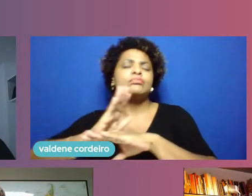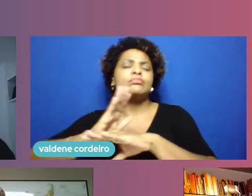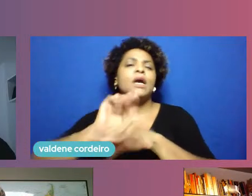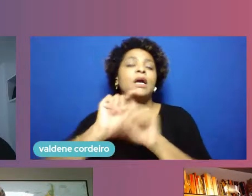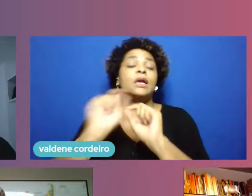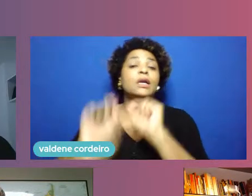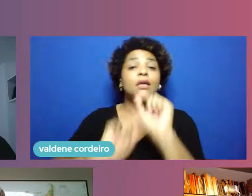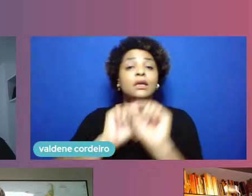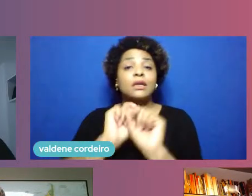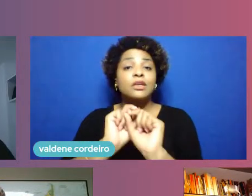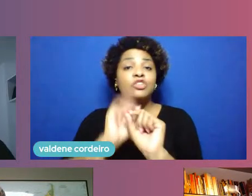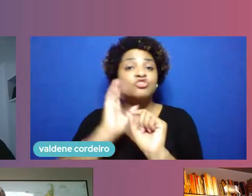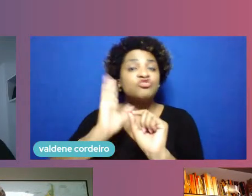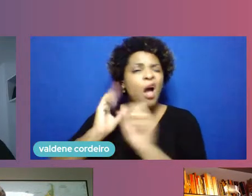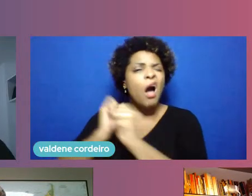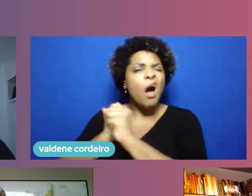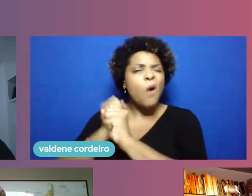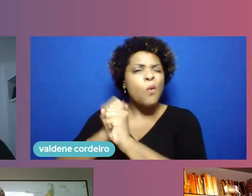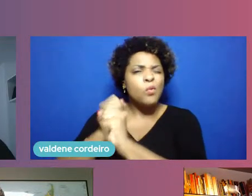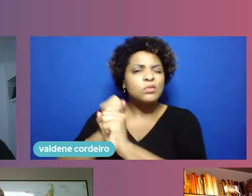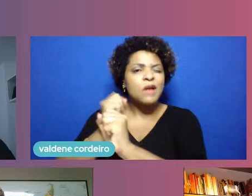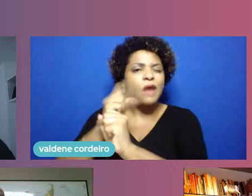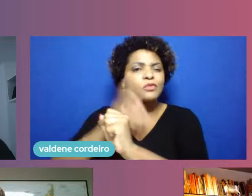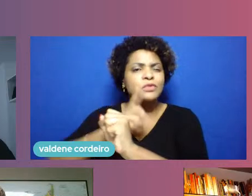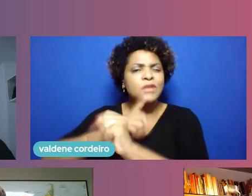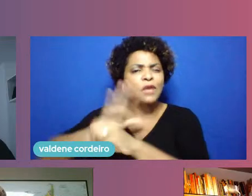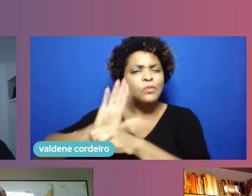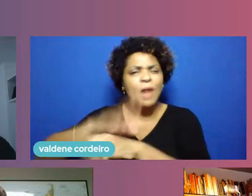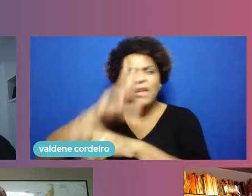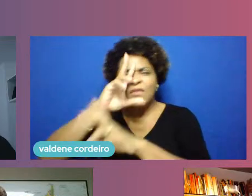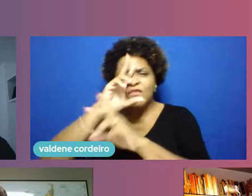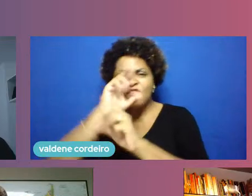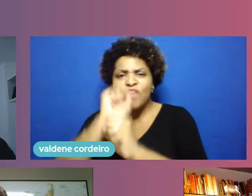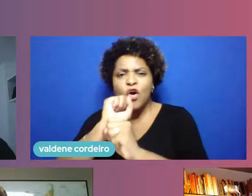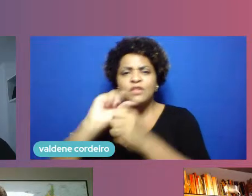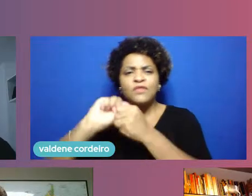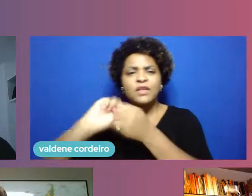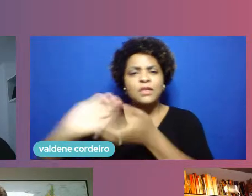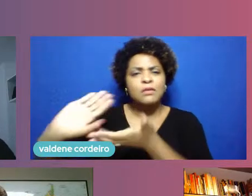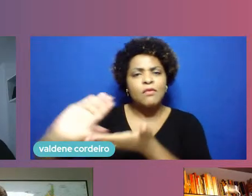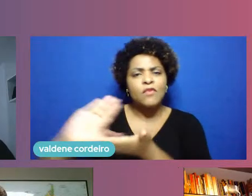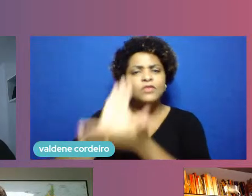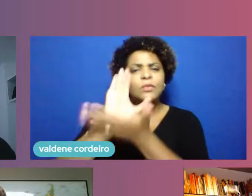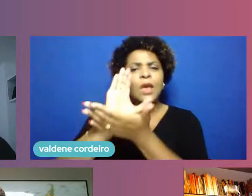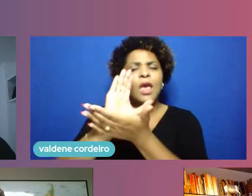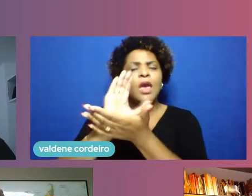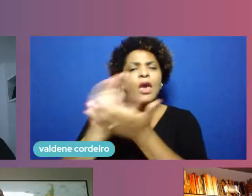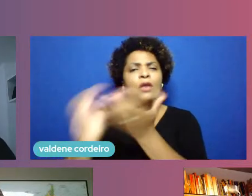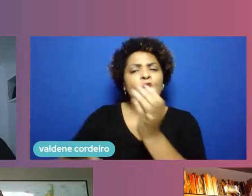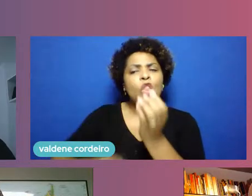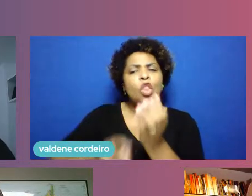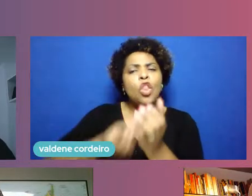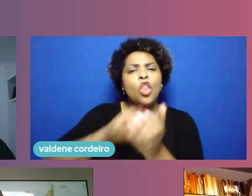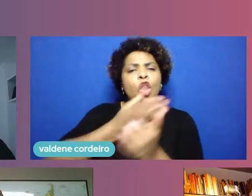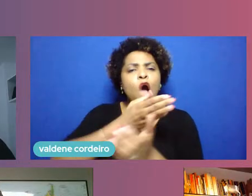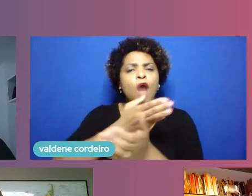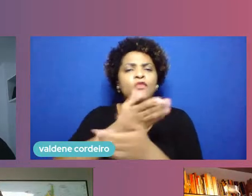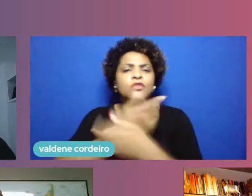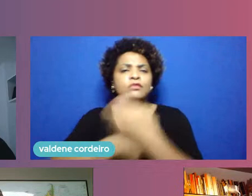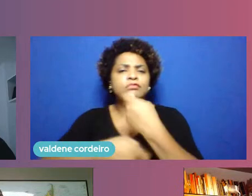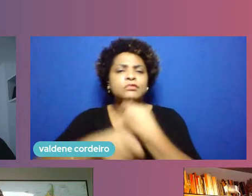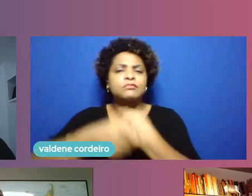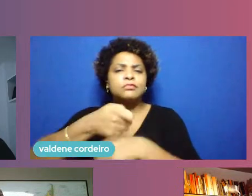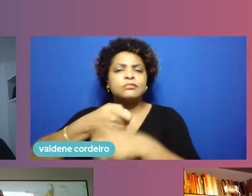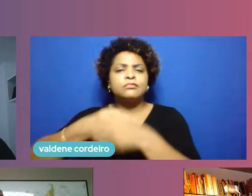há alguns anos ganhando força do ponto de vista de investimentos e geração de novos negócios, e que, naturalmente, como